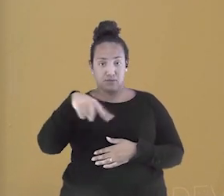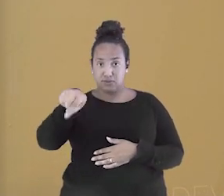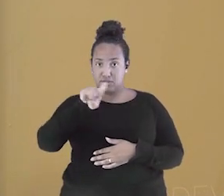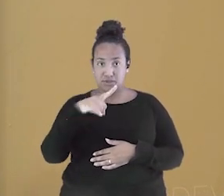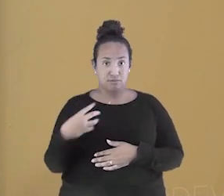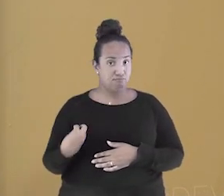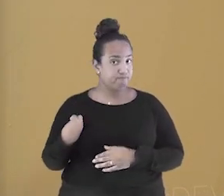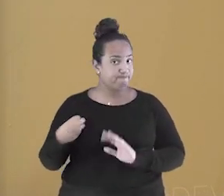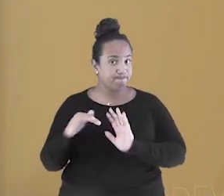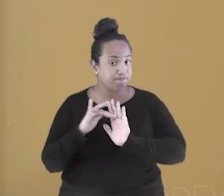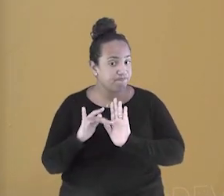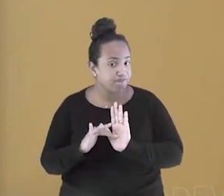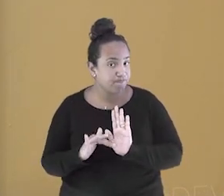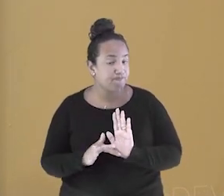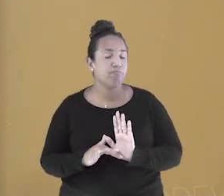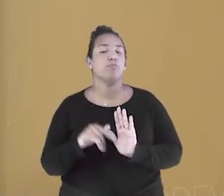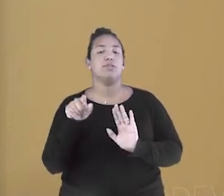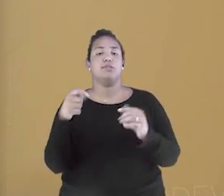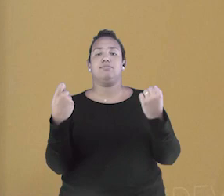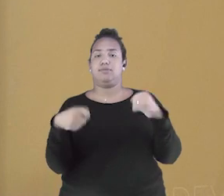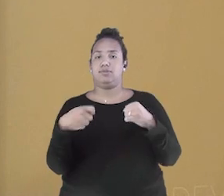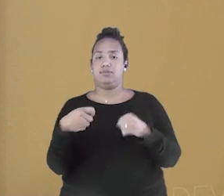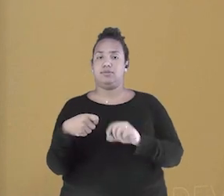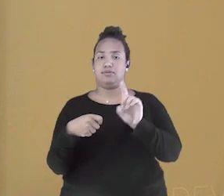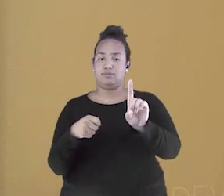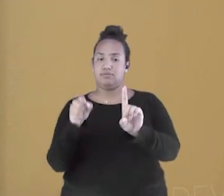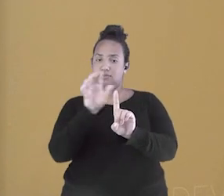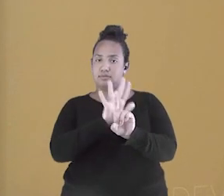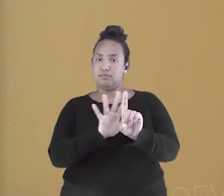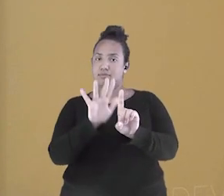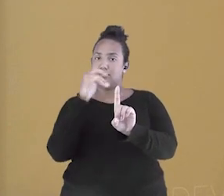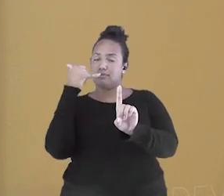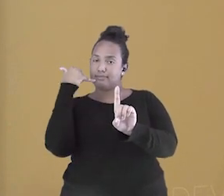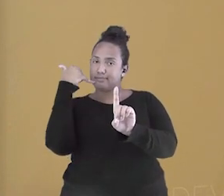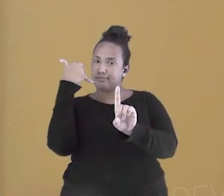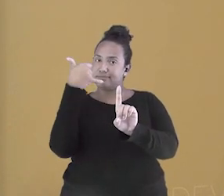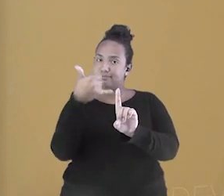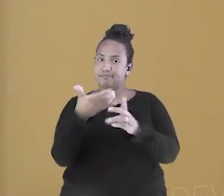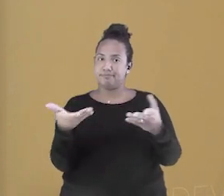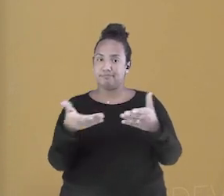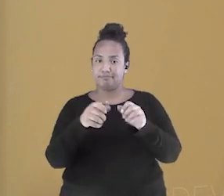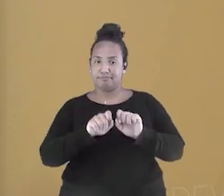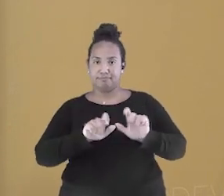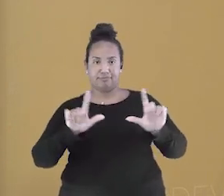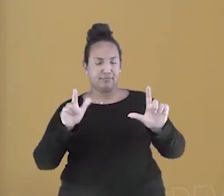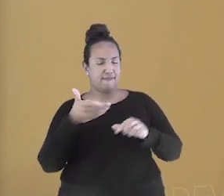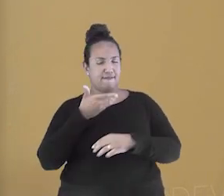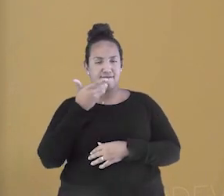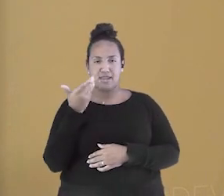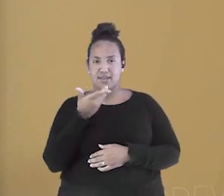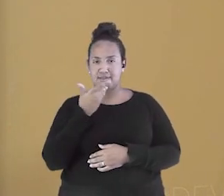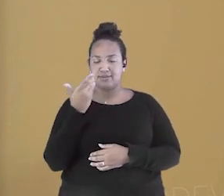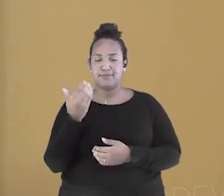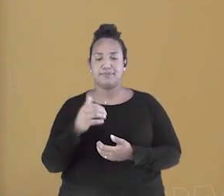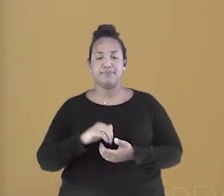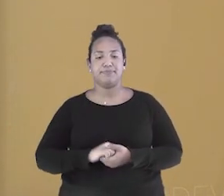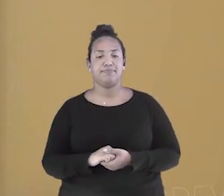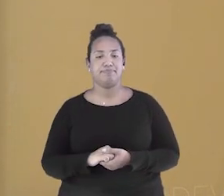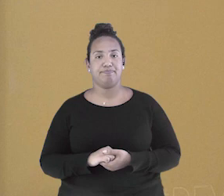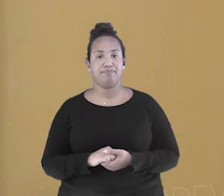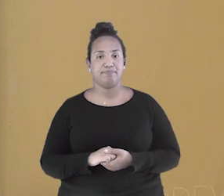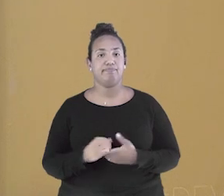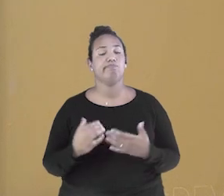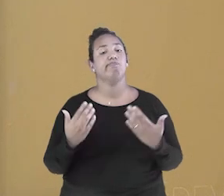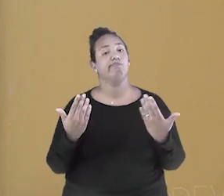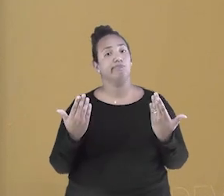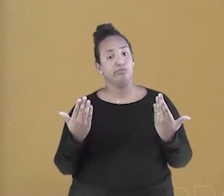aula, basta apontar o celular para o QR Code que está aparecendo na tela. É bem fácil. Bom, cabia